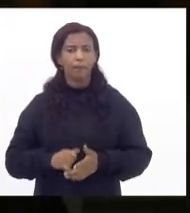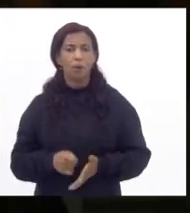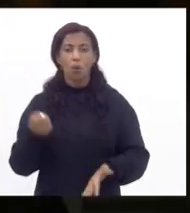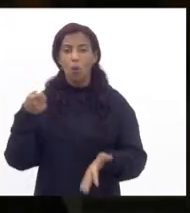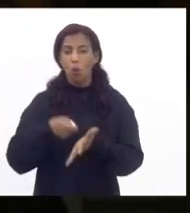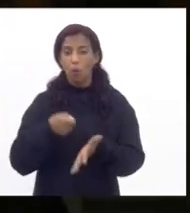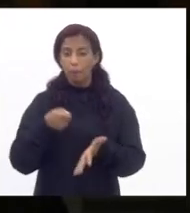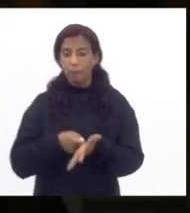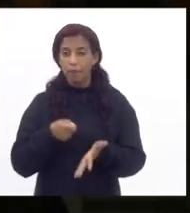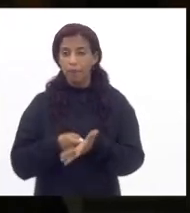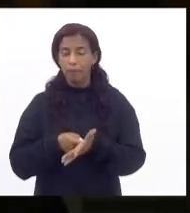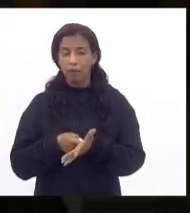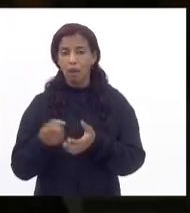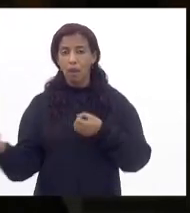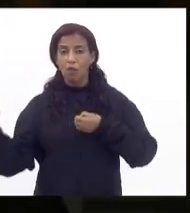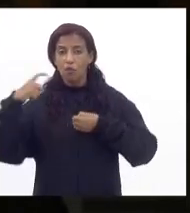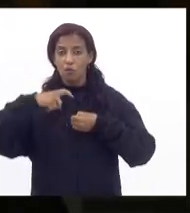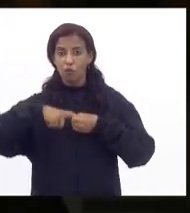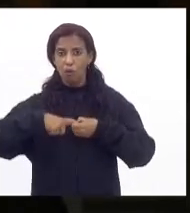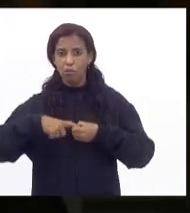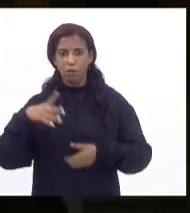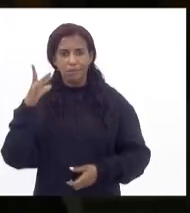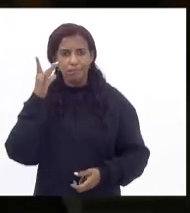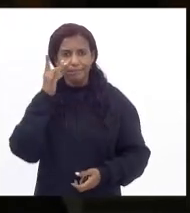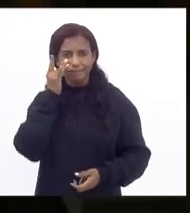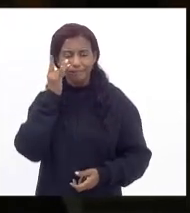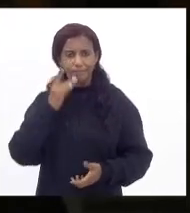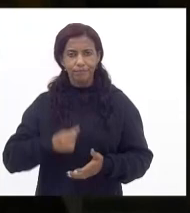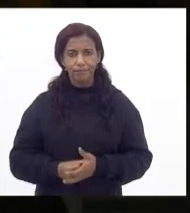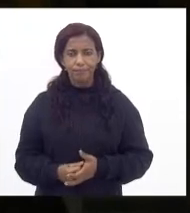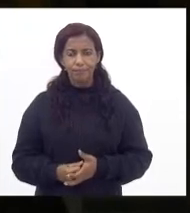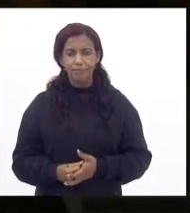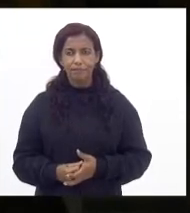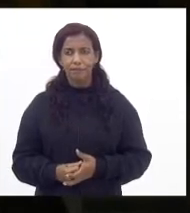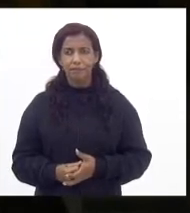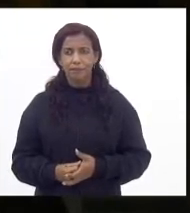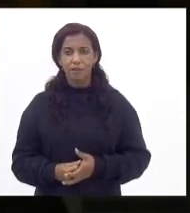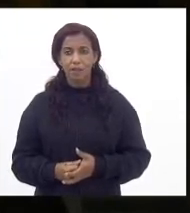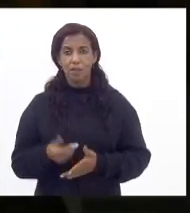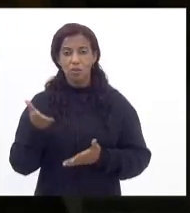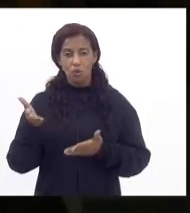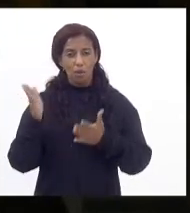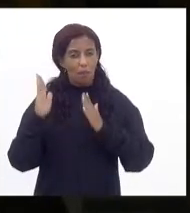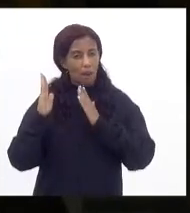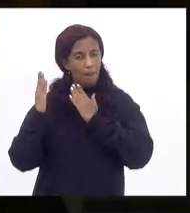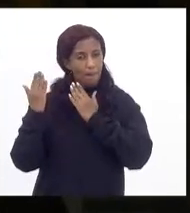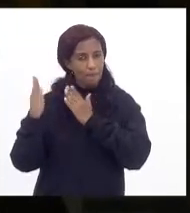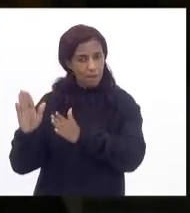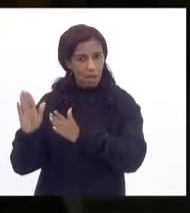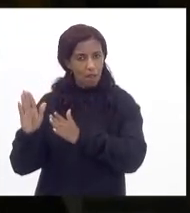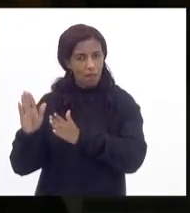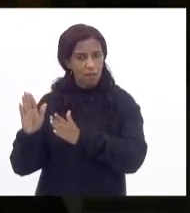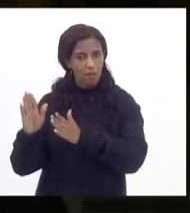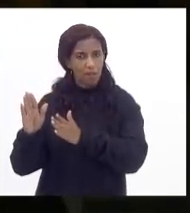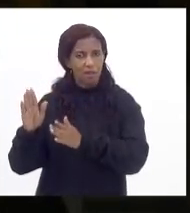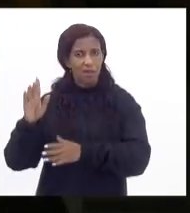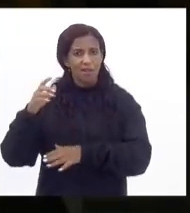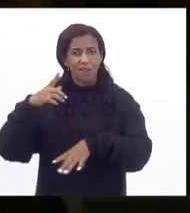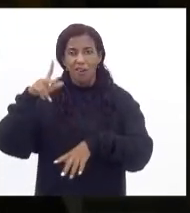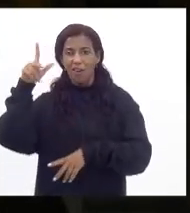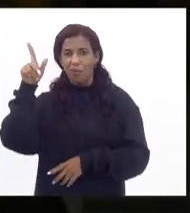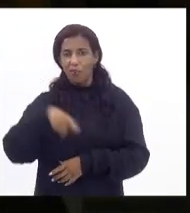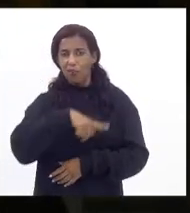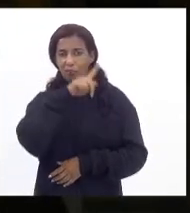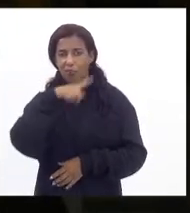obrigar o retorno presencial sob ameaça de que vai interromper o ensino remoto